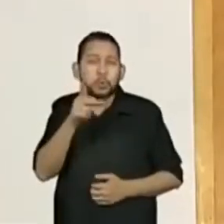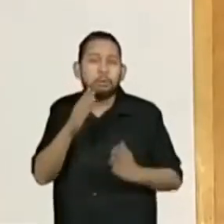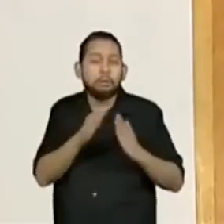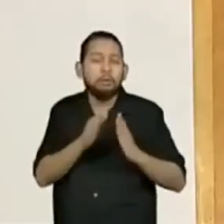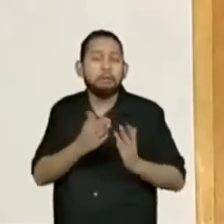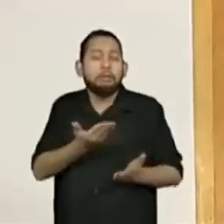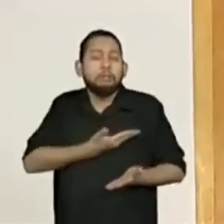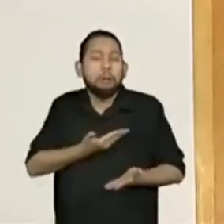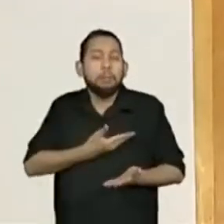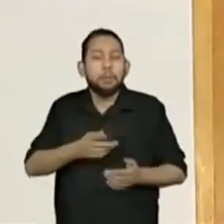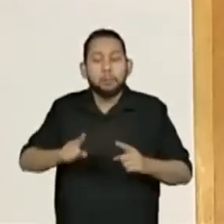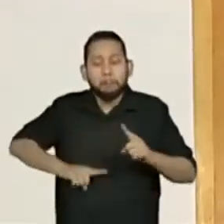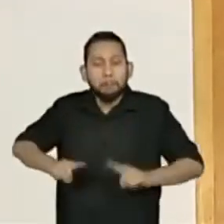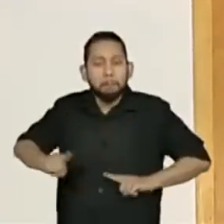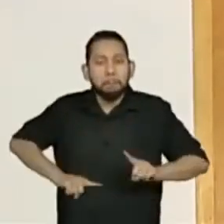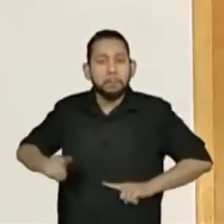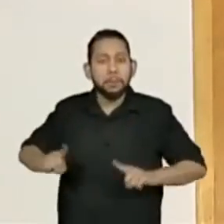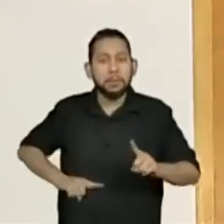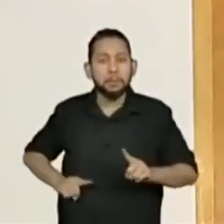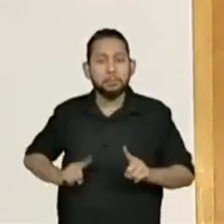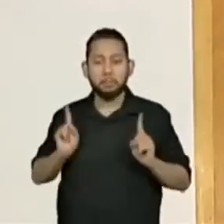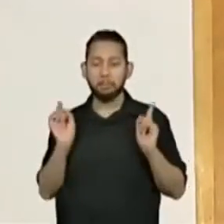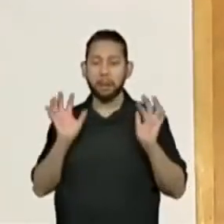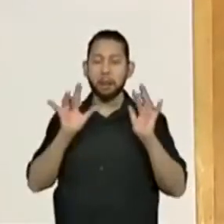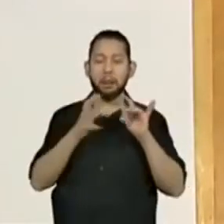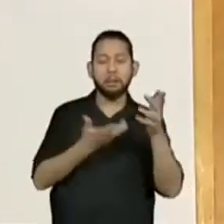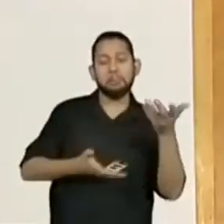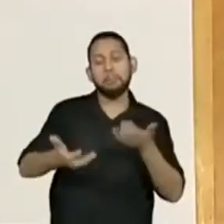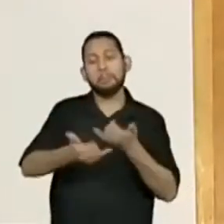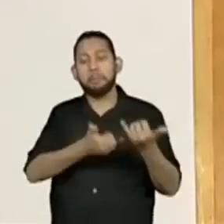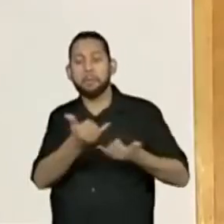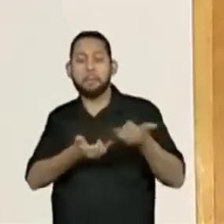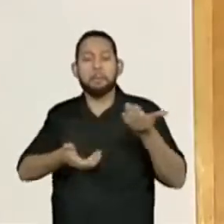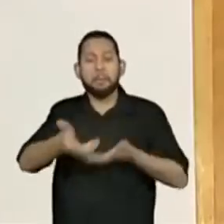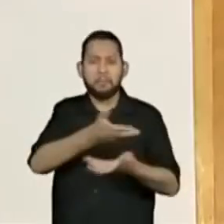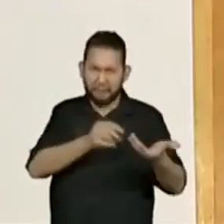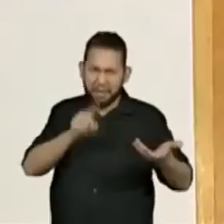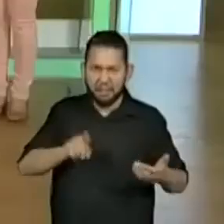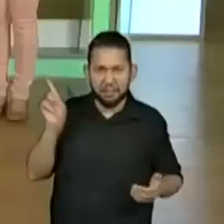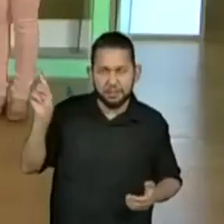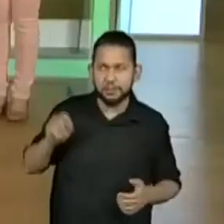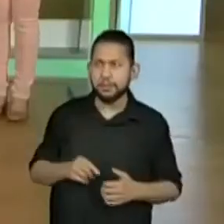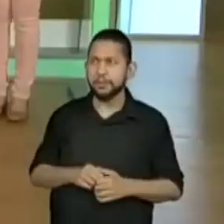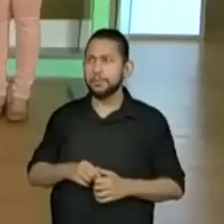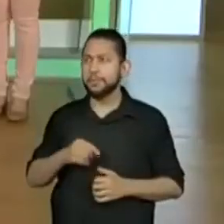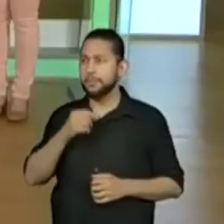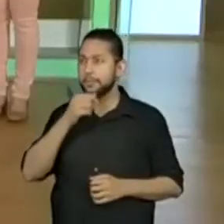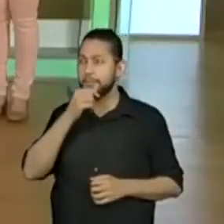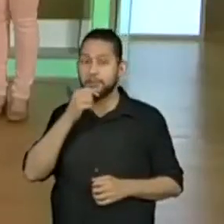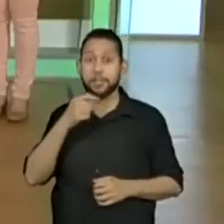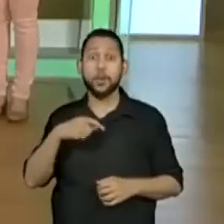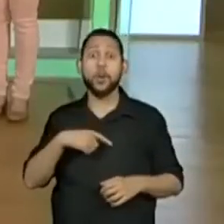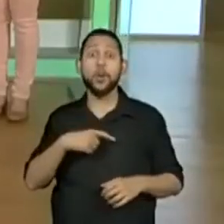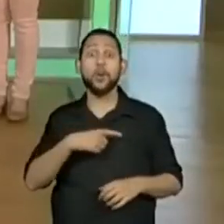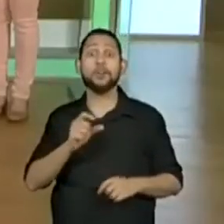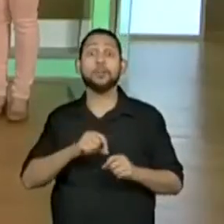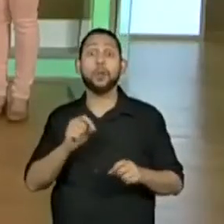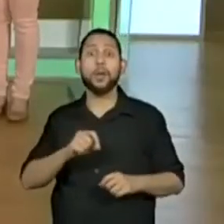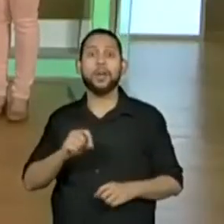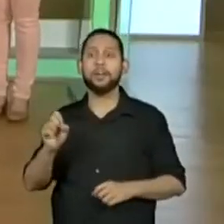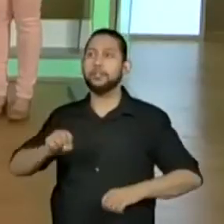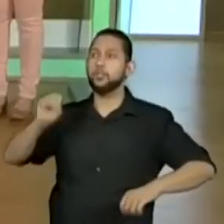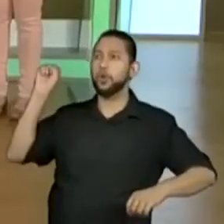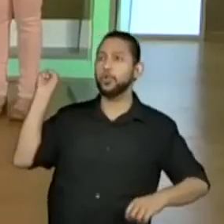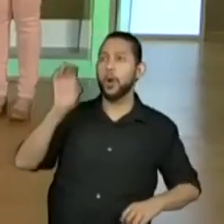seus amigos, com primos, quando você sai em família. Essas são as brincadeiras? Estão colocando lá queimada. Queimada. Também